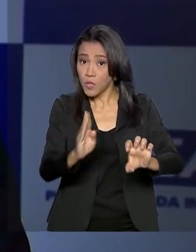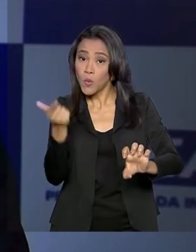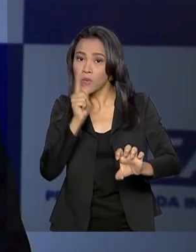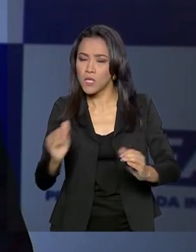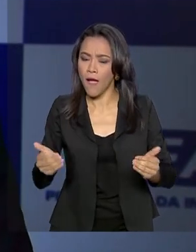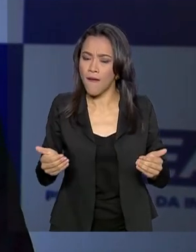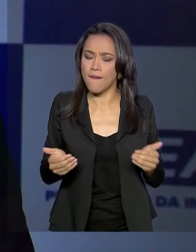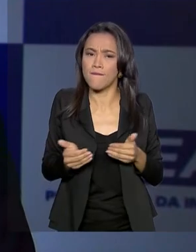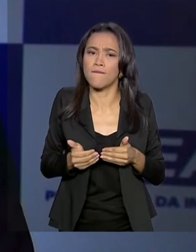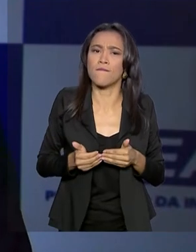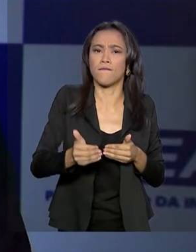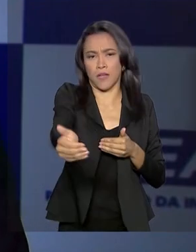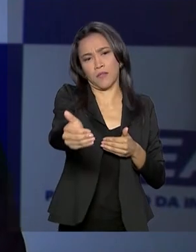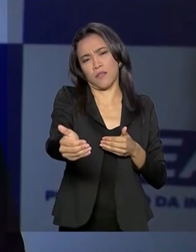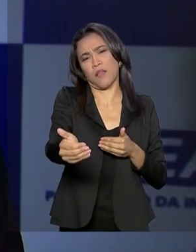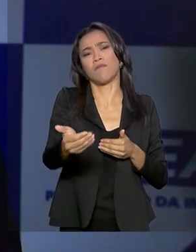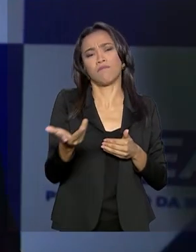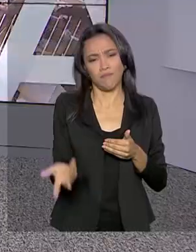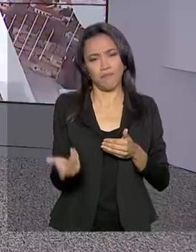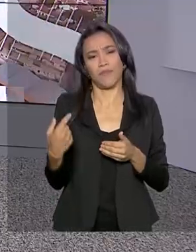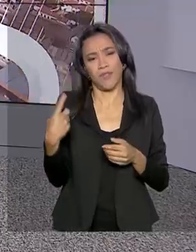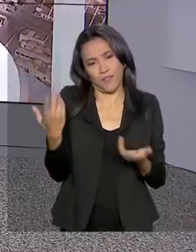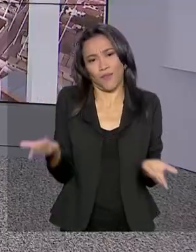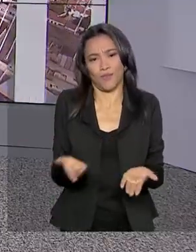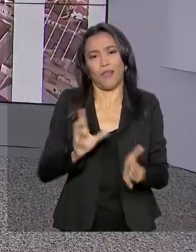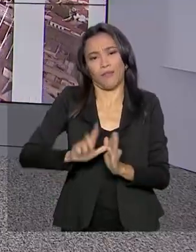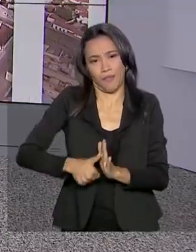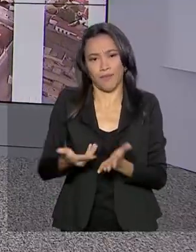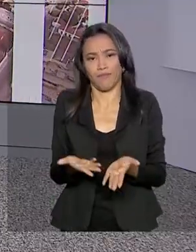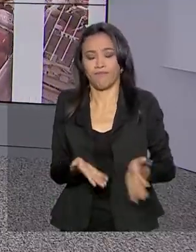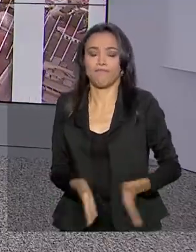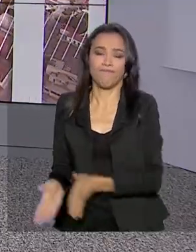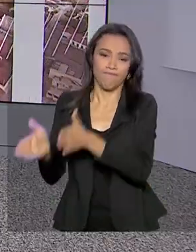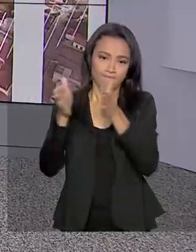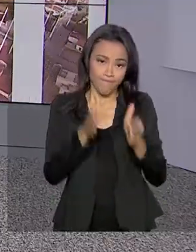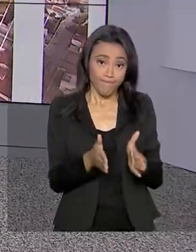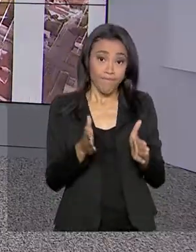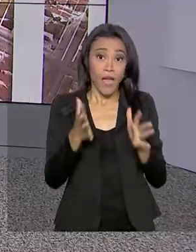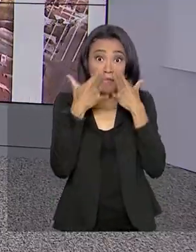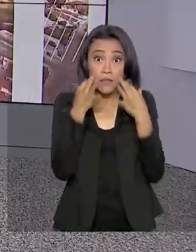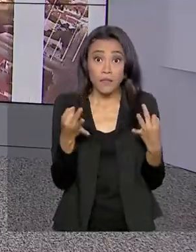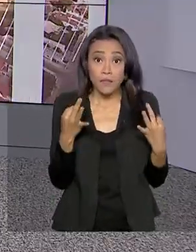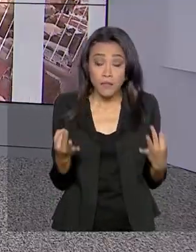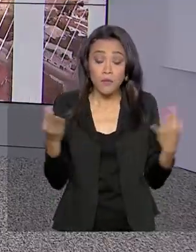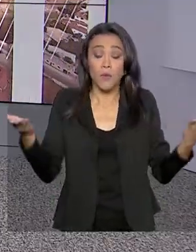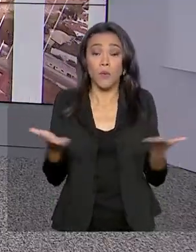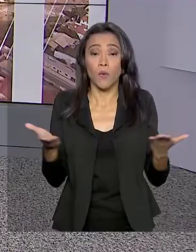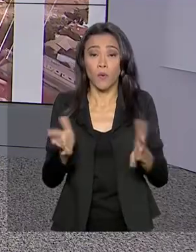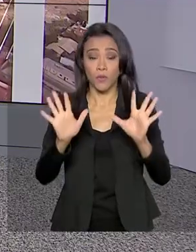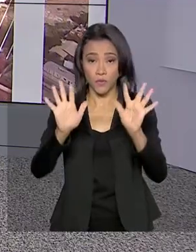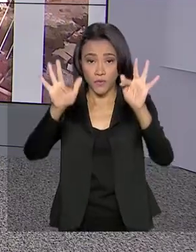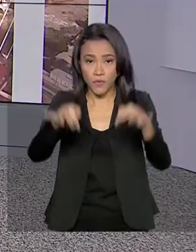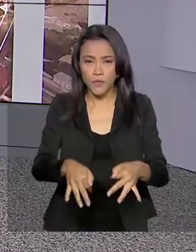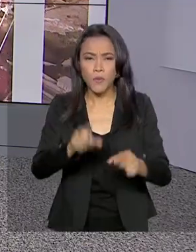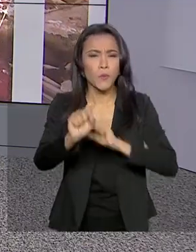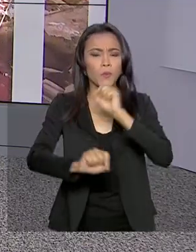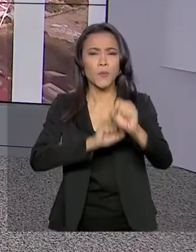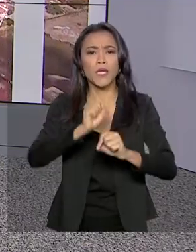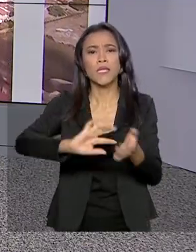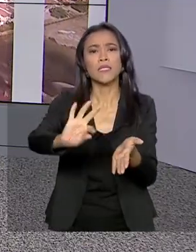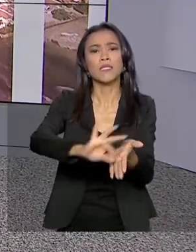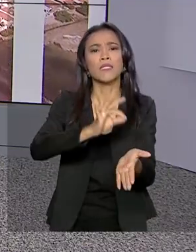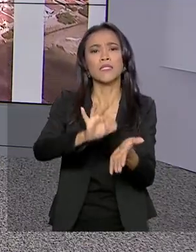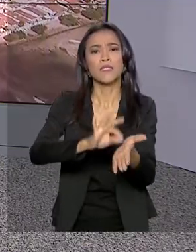desse atraso que nós nos encontramos. E atenção, termina hoje o prazo de inscrição de bolsas